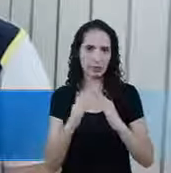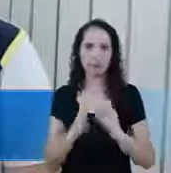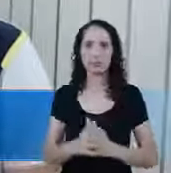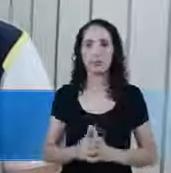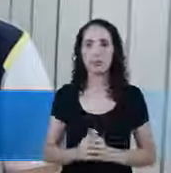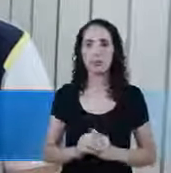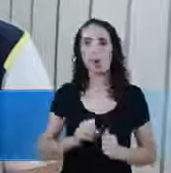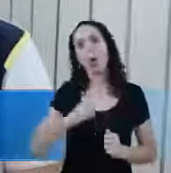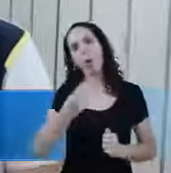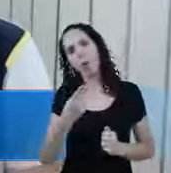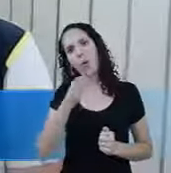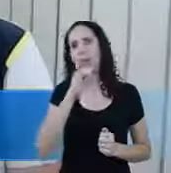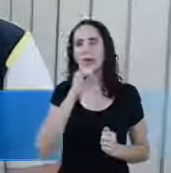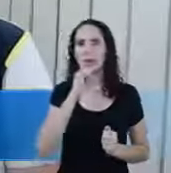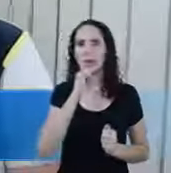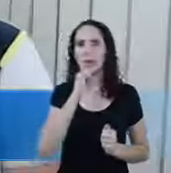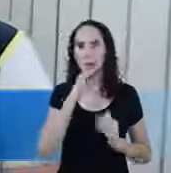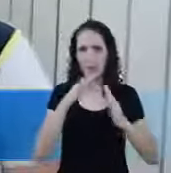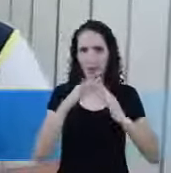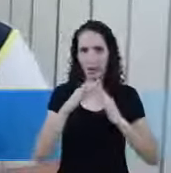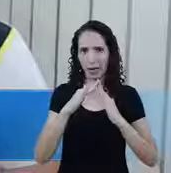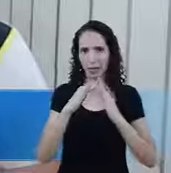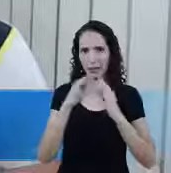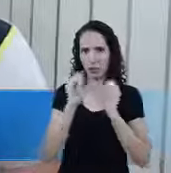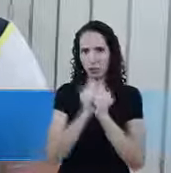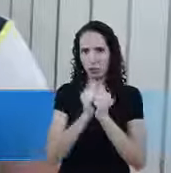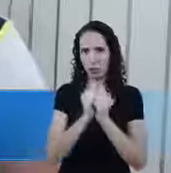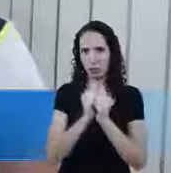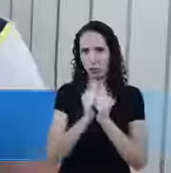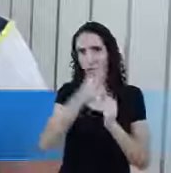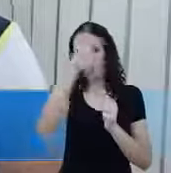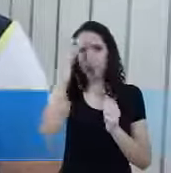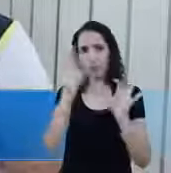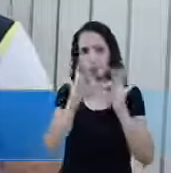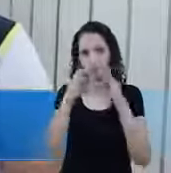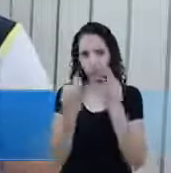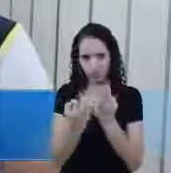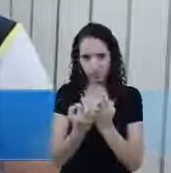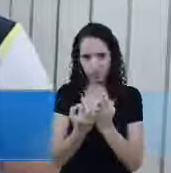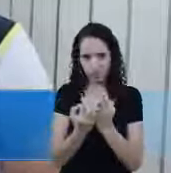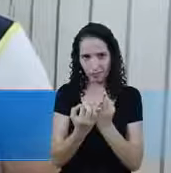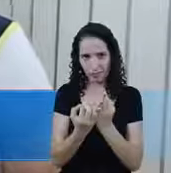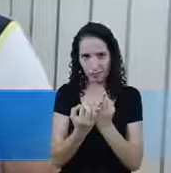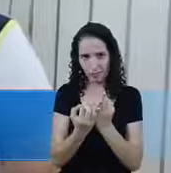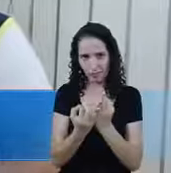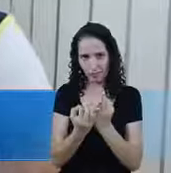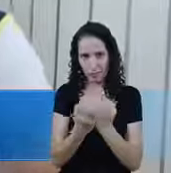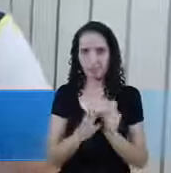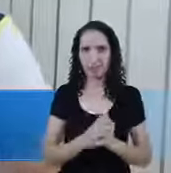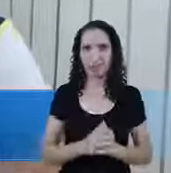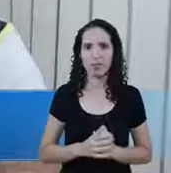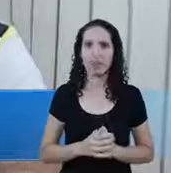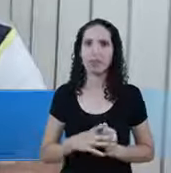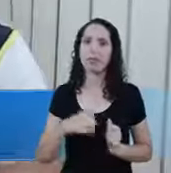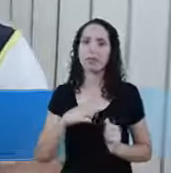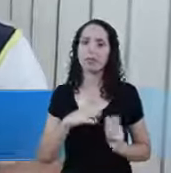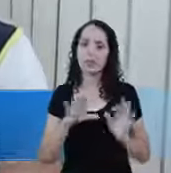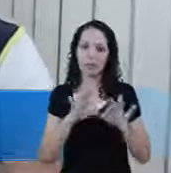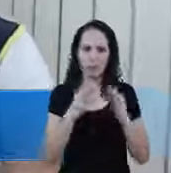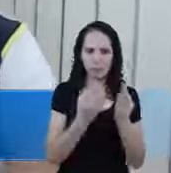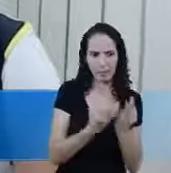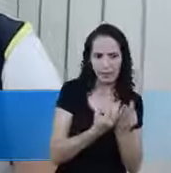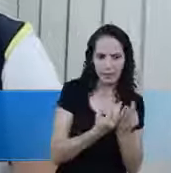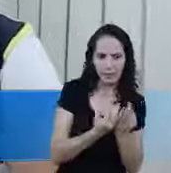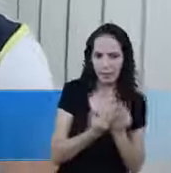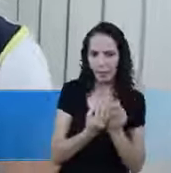Ou eu moro com um parente meu Então quer dizer Eu sou uma família E tem outra família